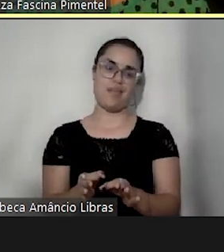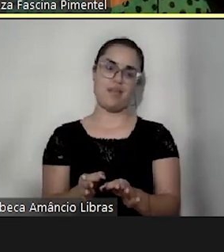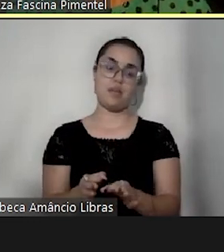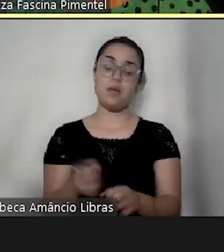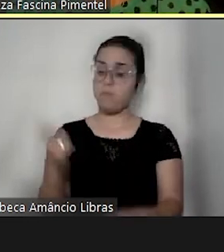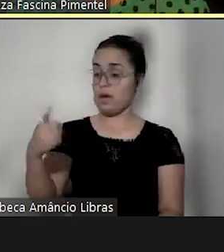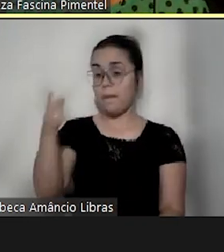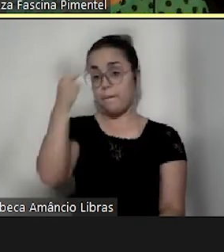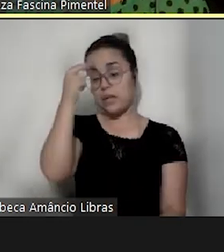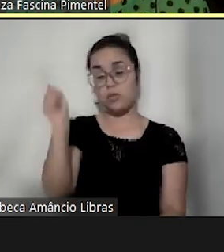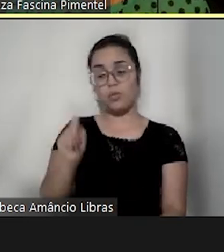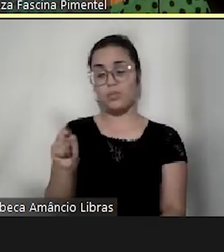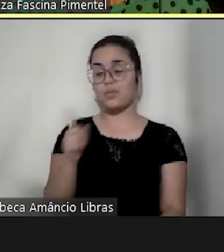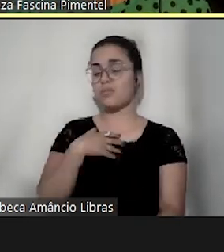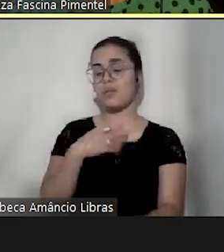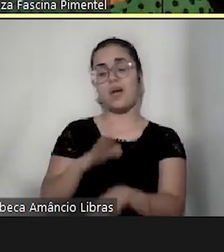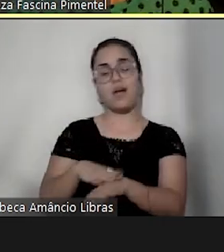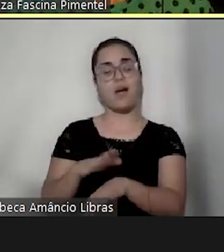hora, ou